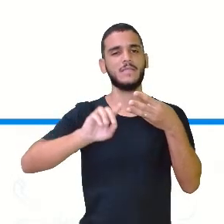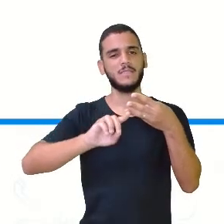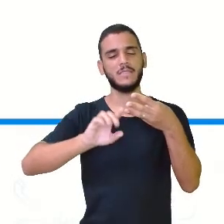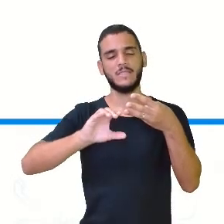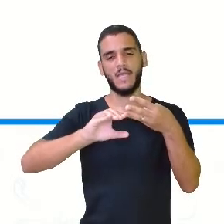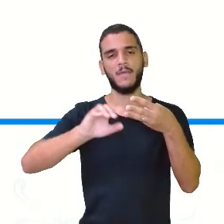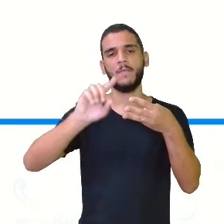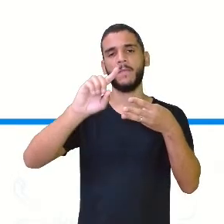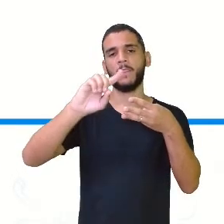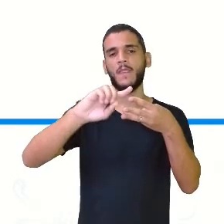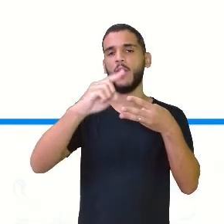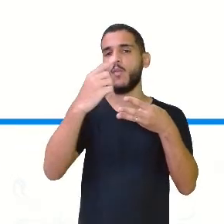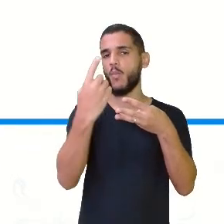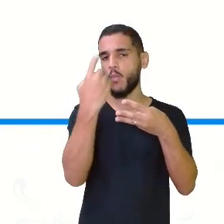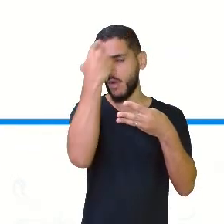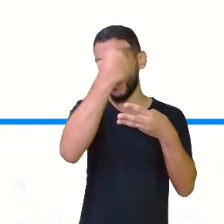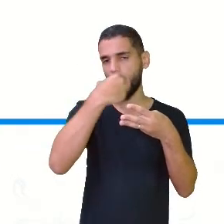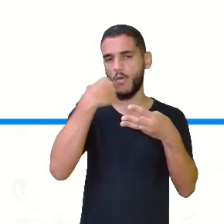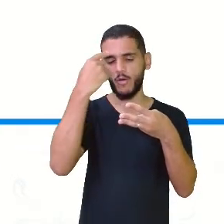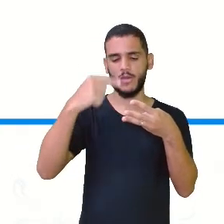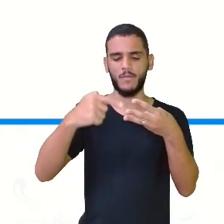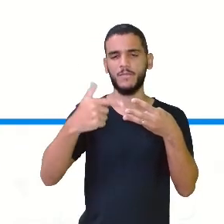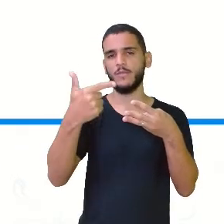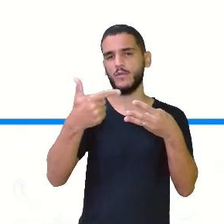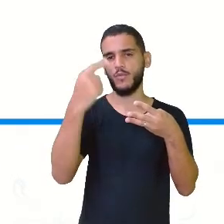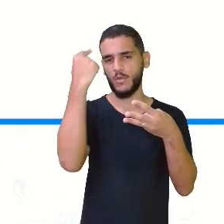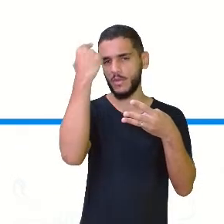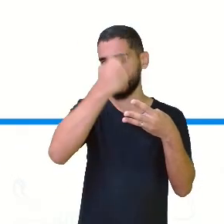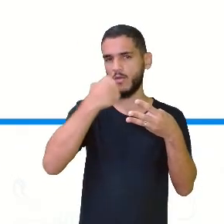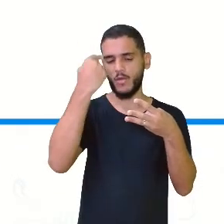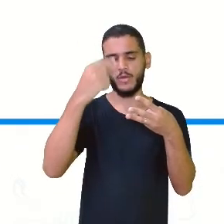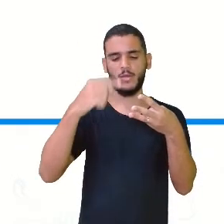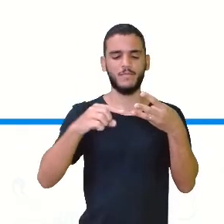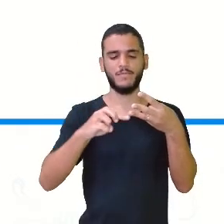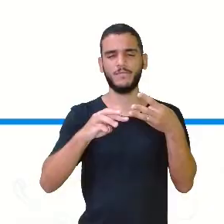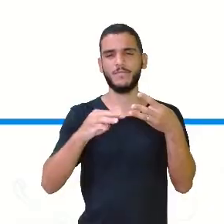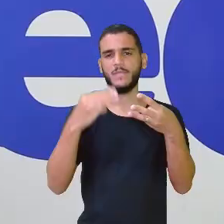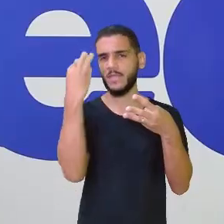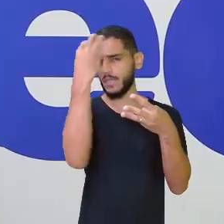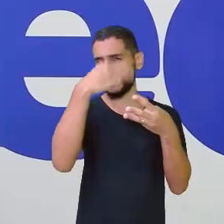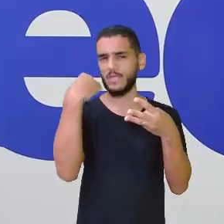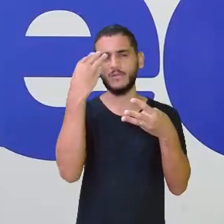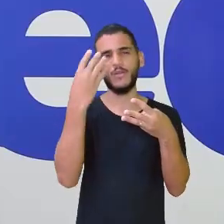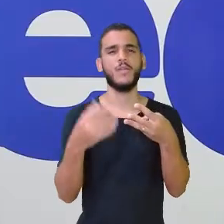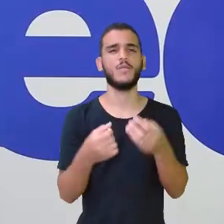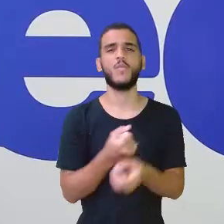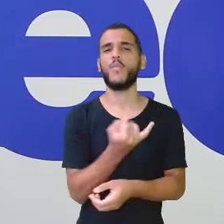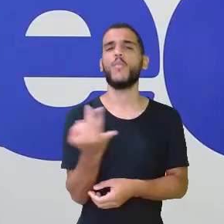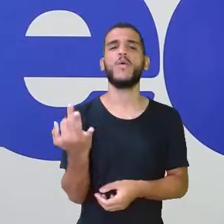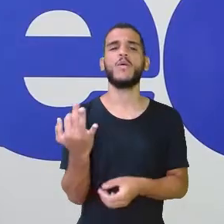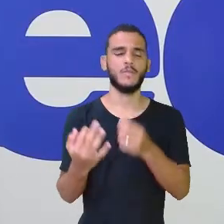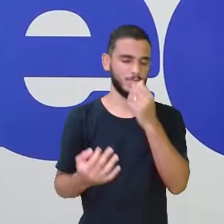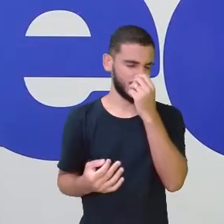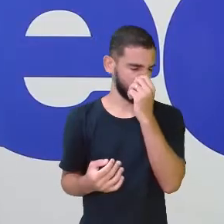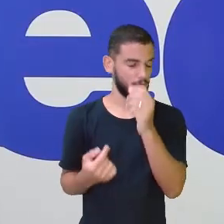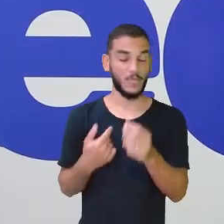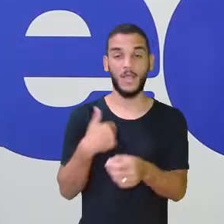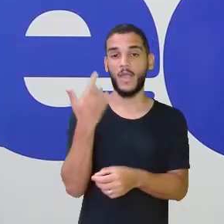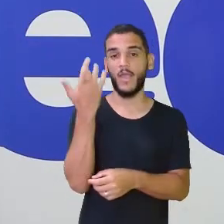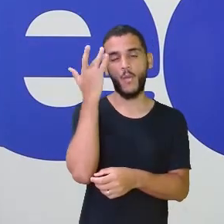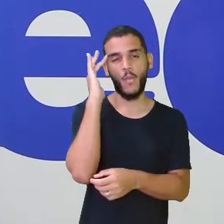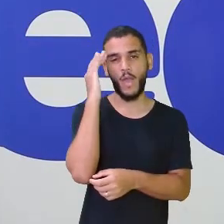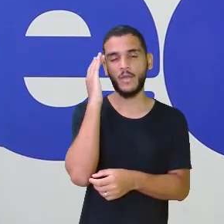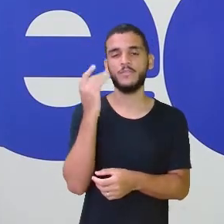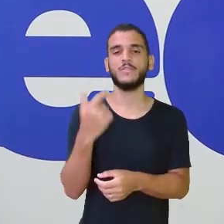representam três horas em quarto ano? Professora Márcia, eu acho que eles estão com probleminha assim na hora de